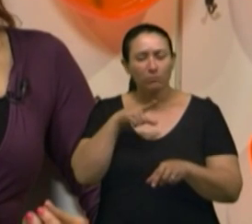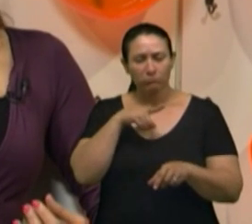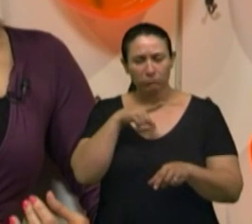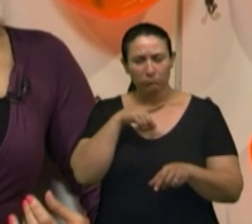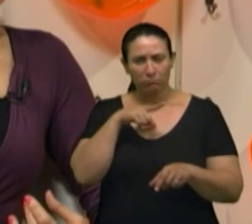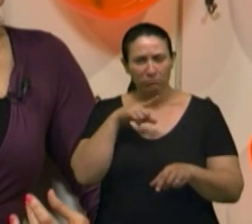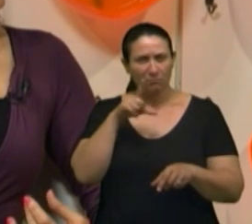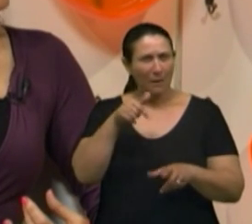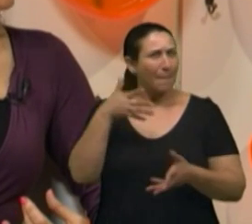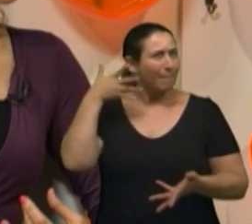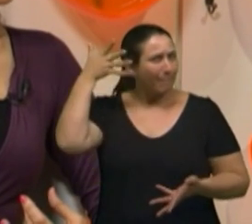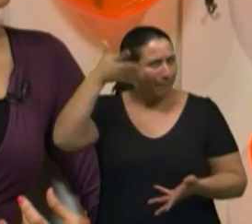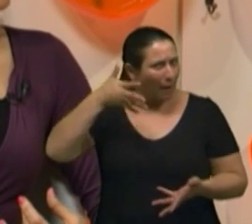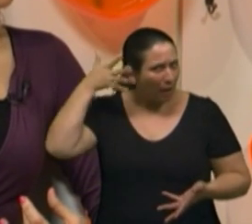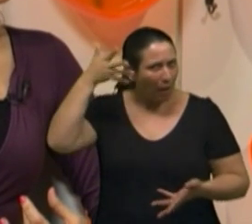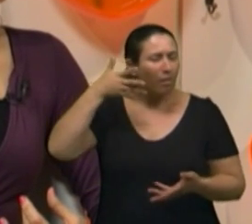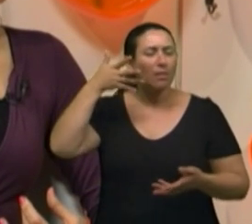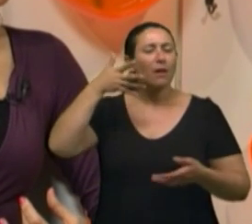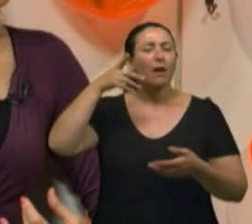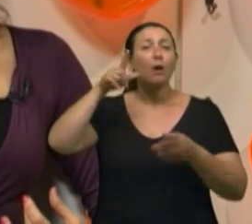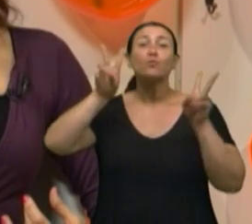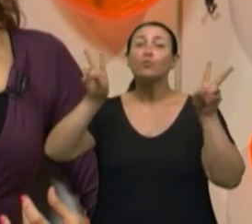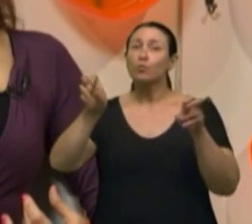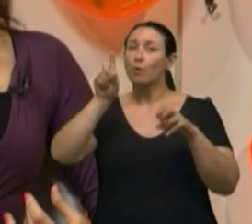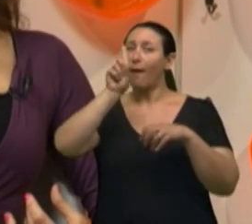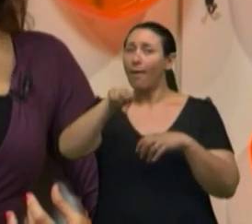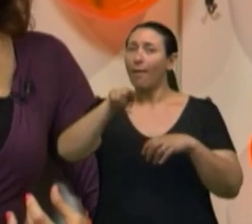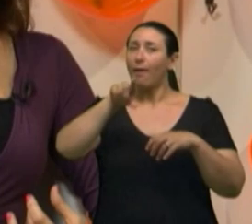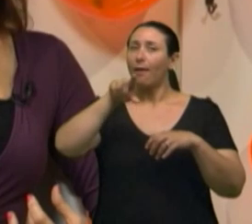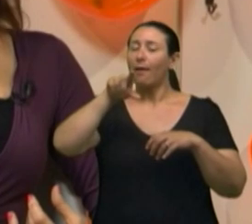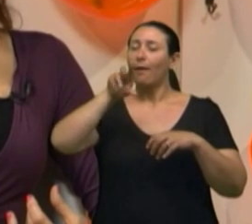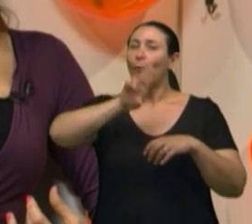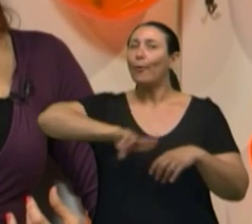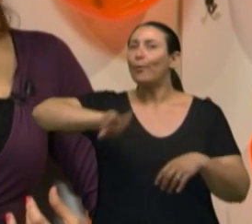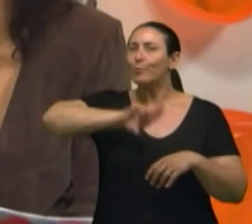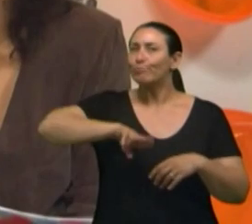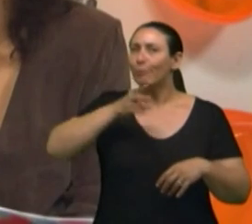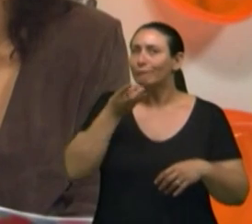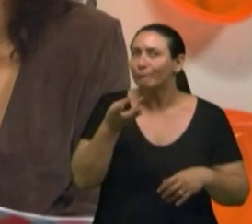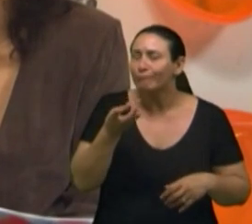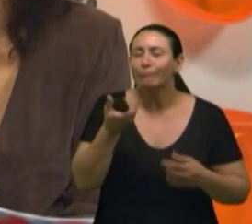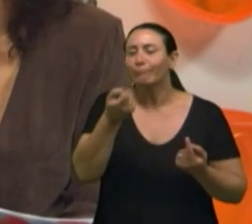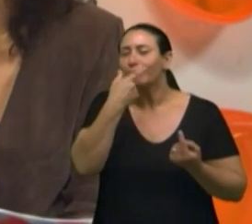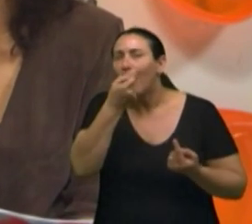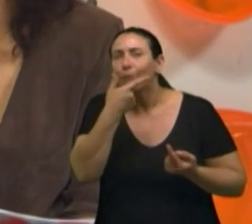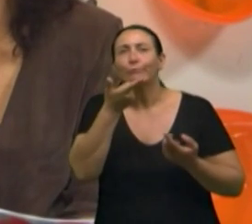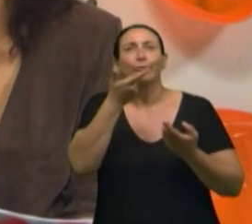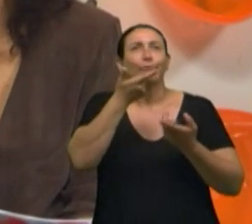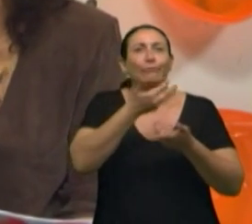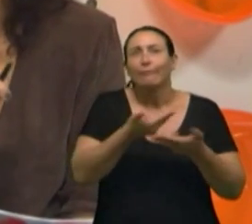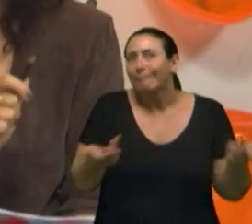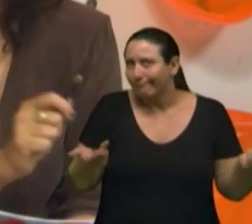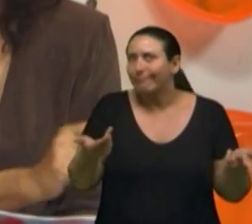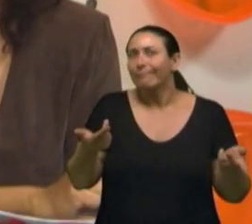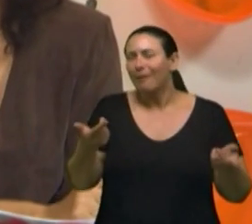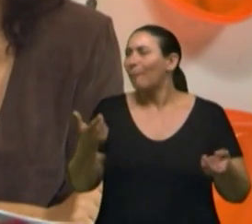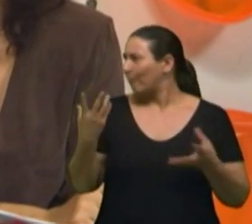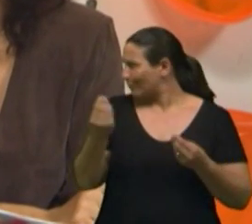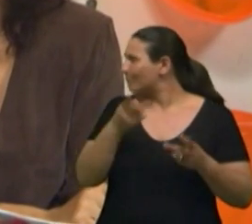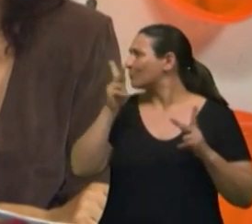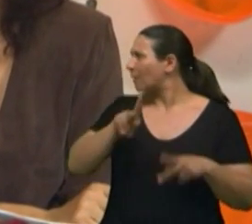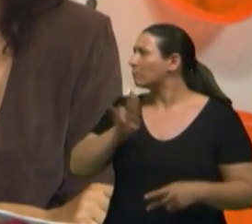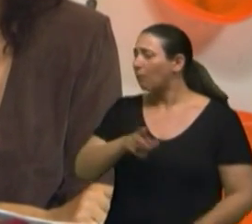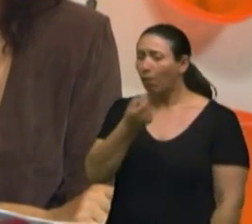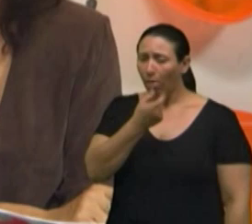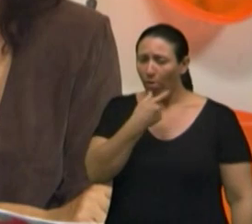palestras sobre dependência química. Ah, porque também é um momento, É um momento. muitos caem numa dependência